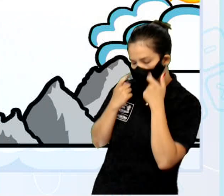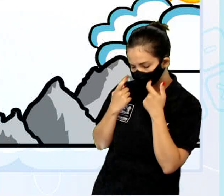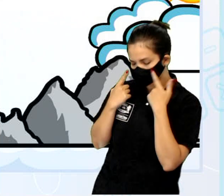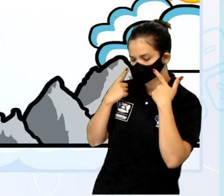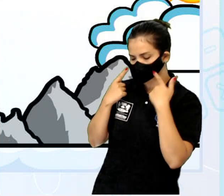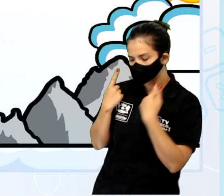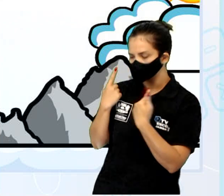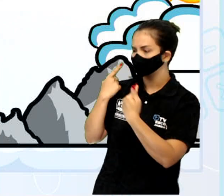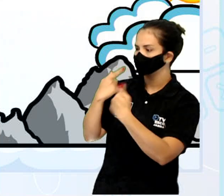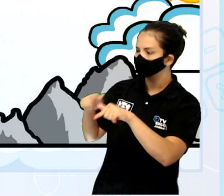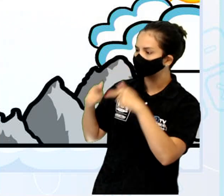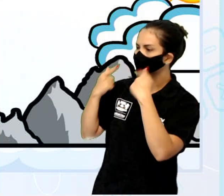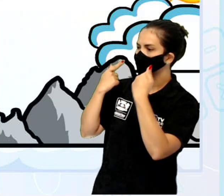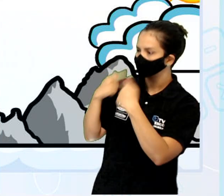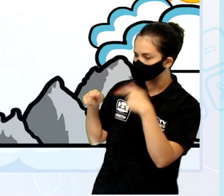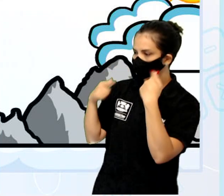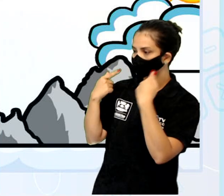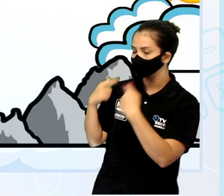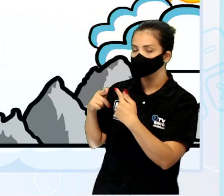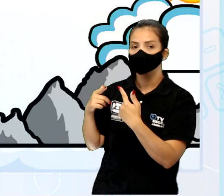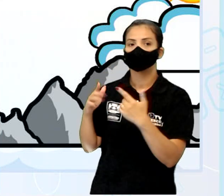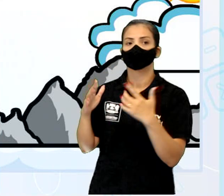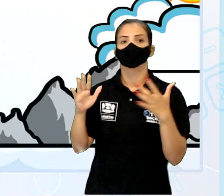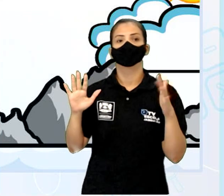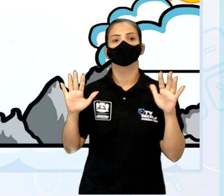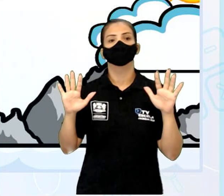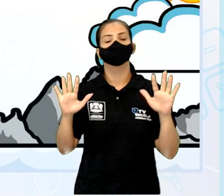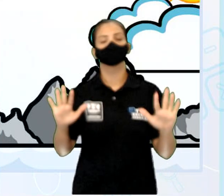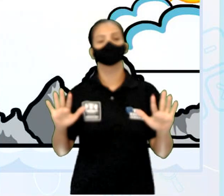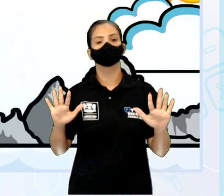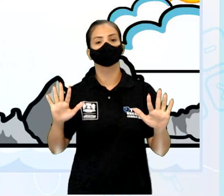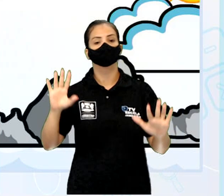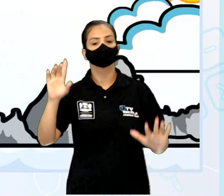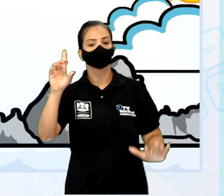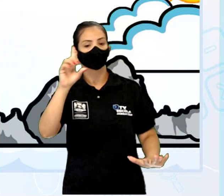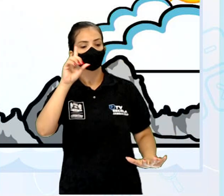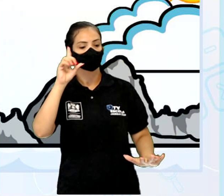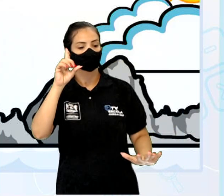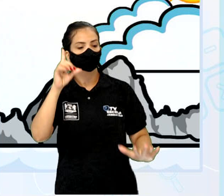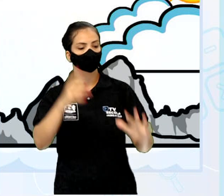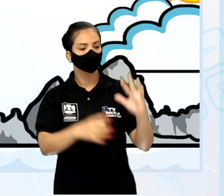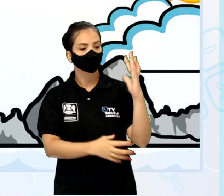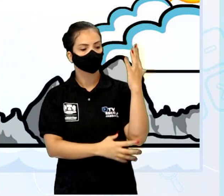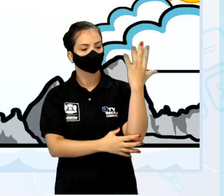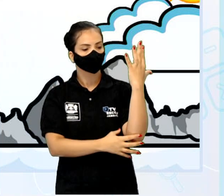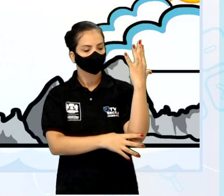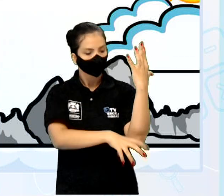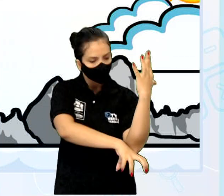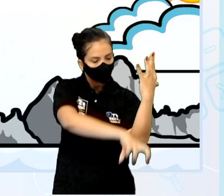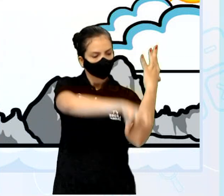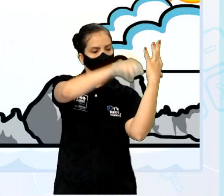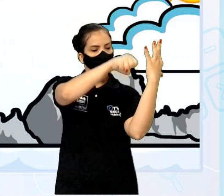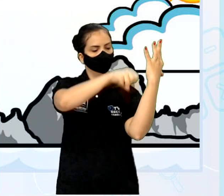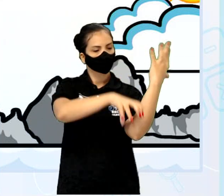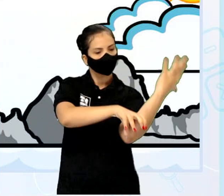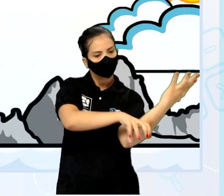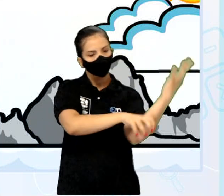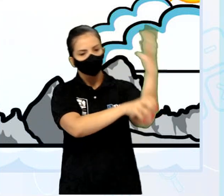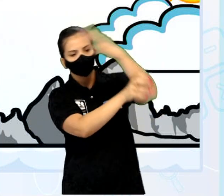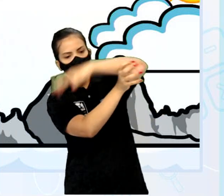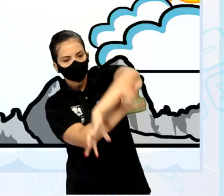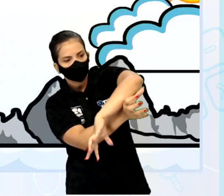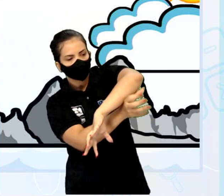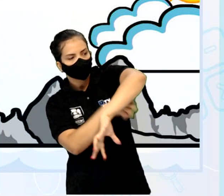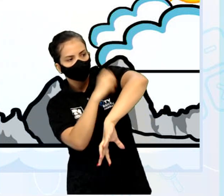reclamava. Foi então que os deuses arrancaram o Balba do sol e viraram de ponta